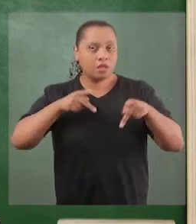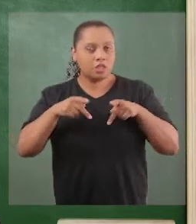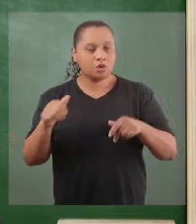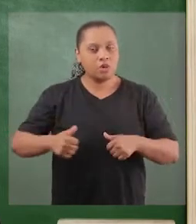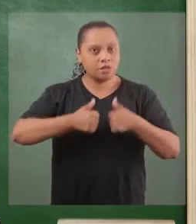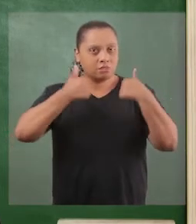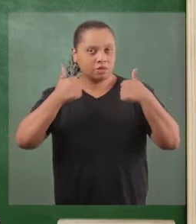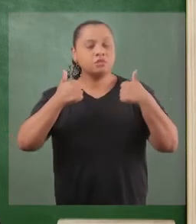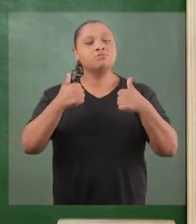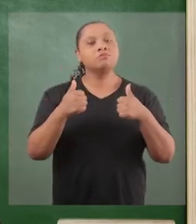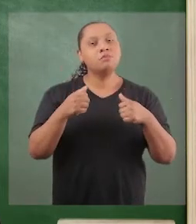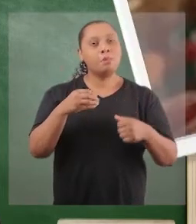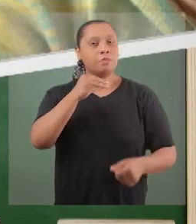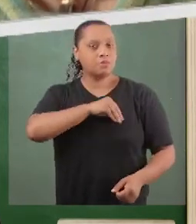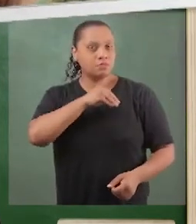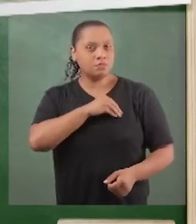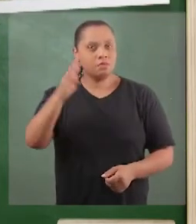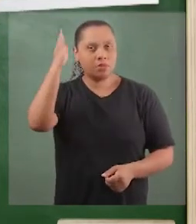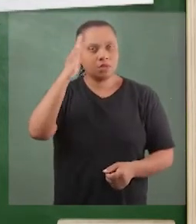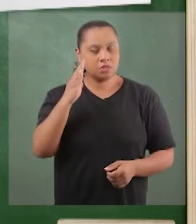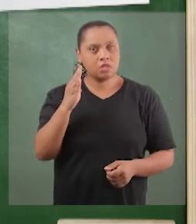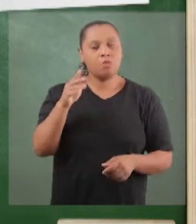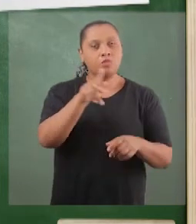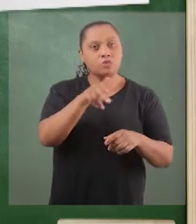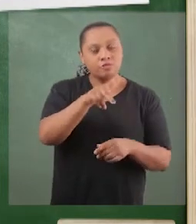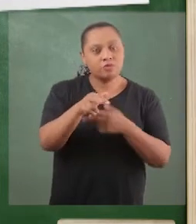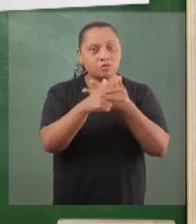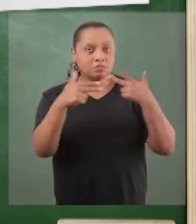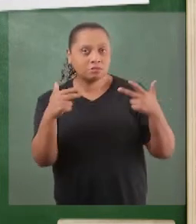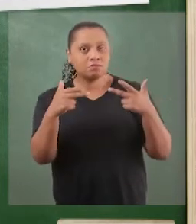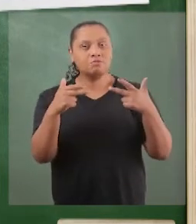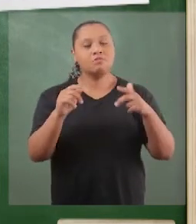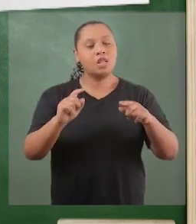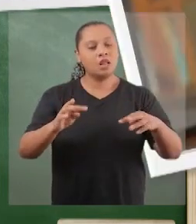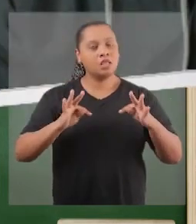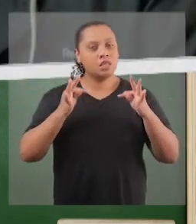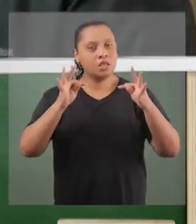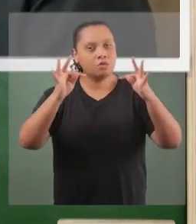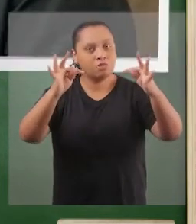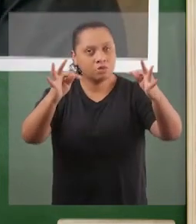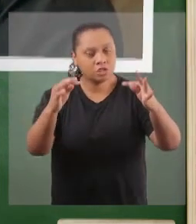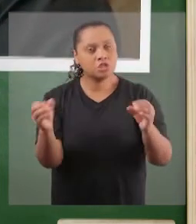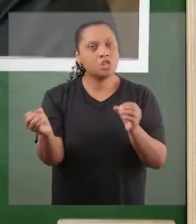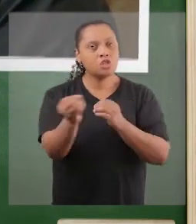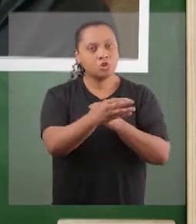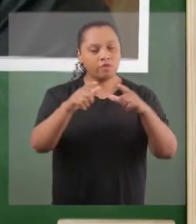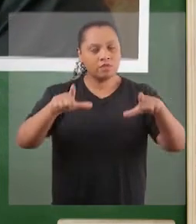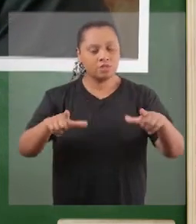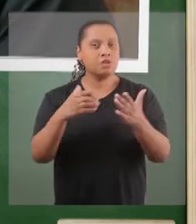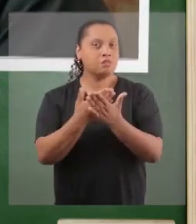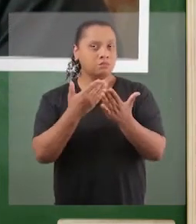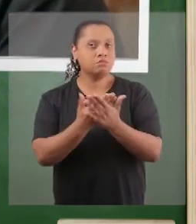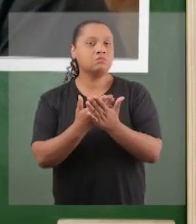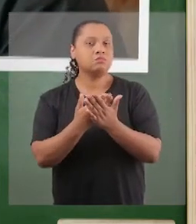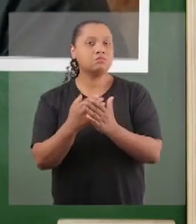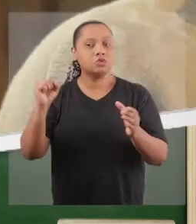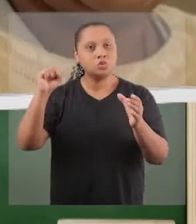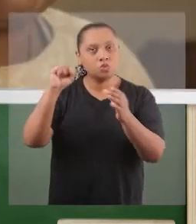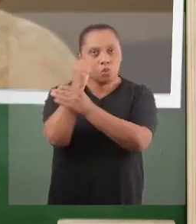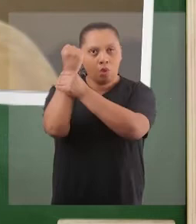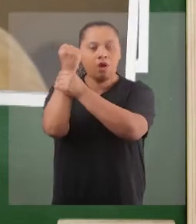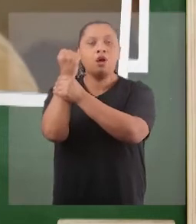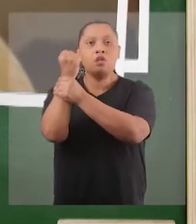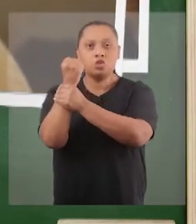a educação pública e de qualidade. Piso salarial para os professores. Introduzir novas tecnologias na sala de aula.